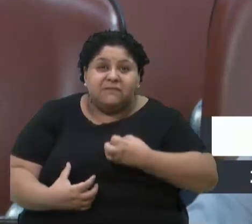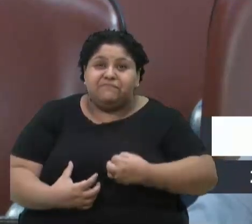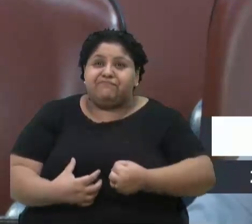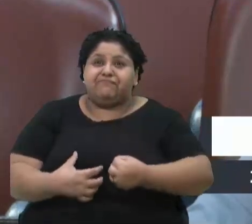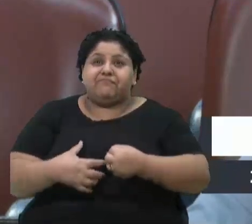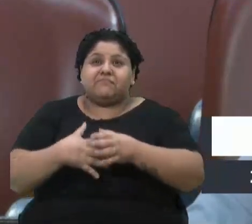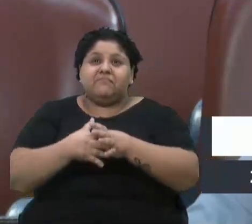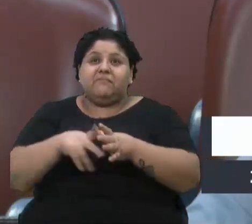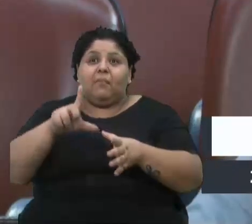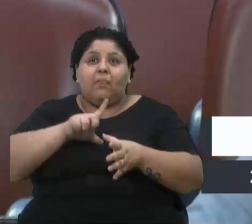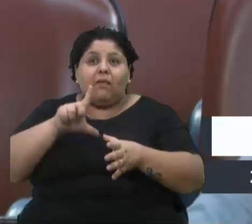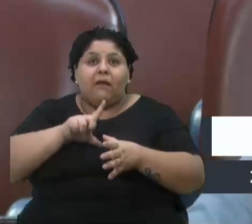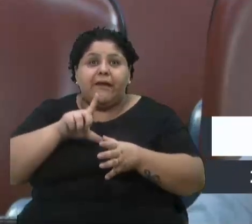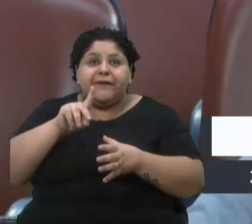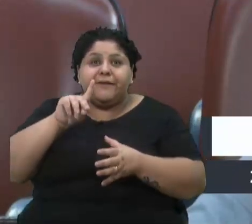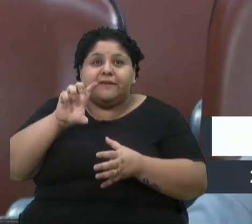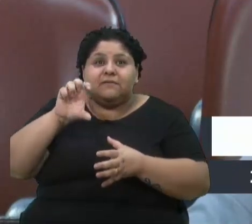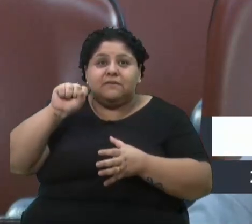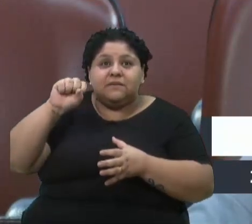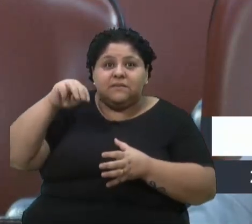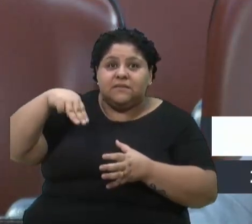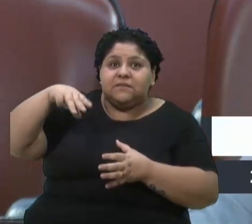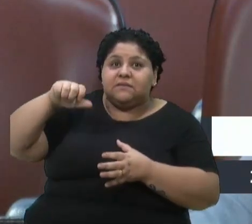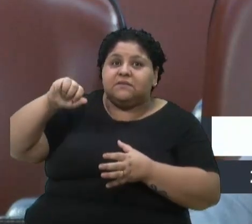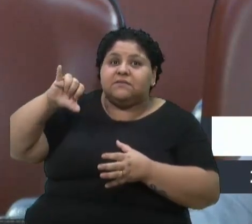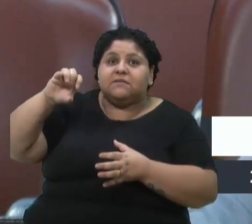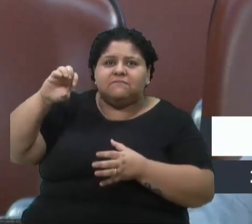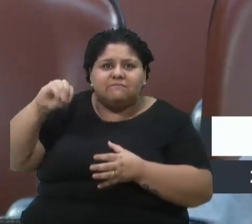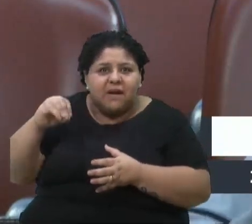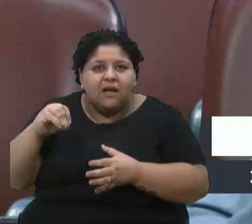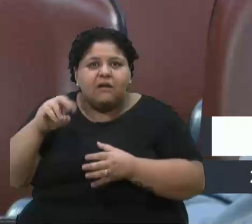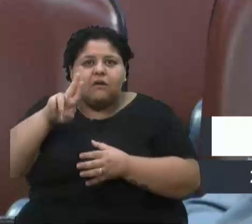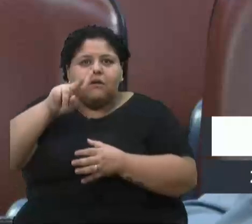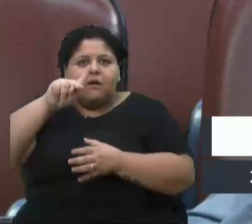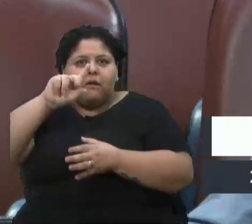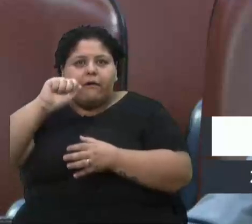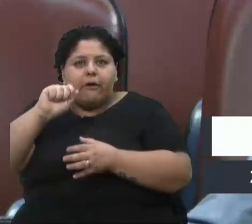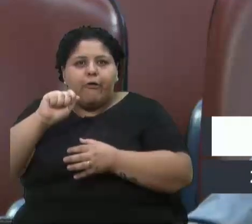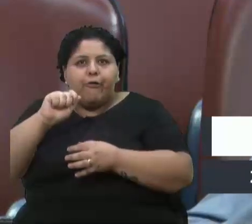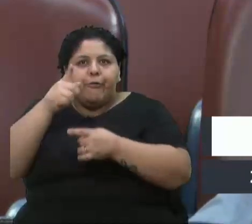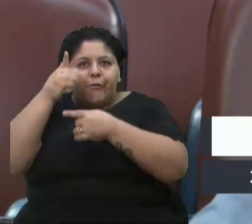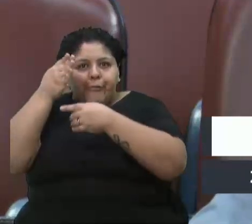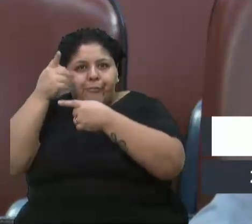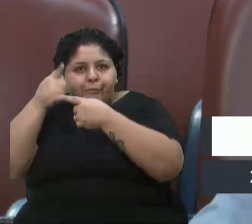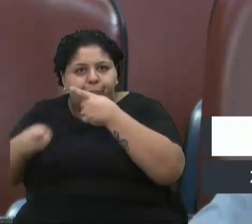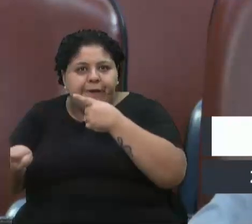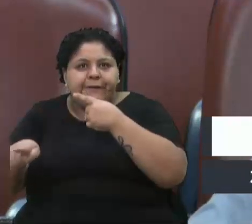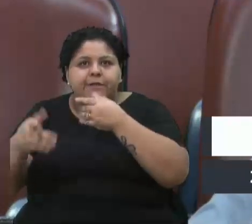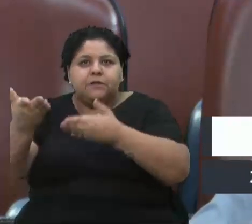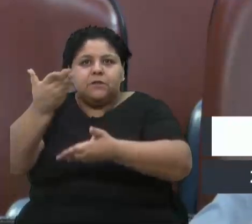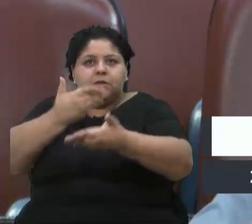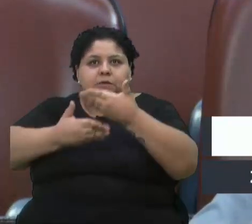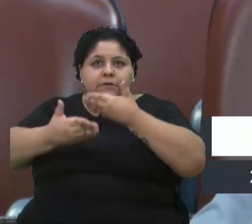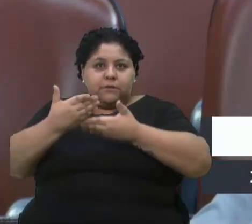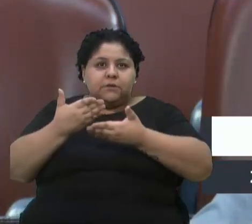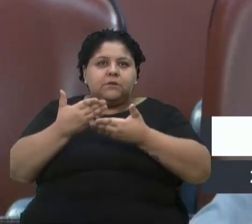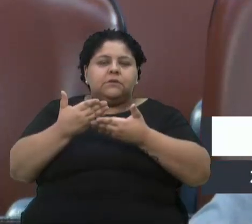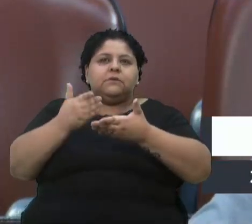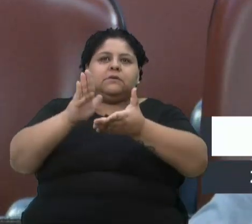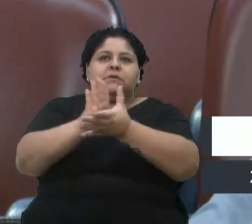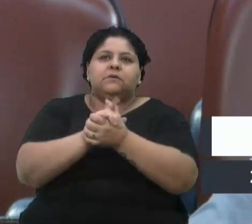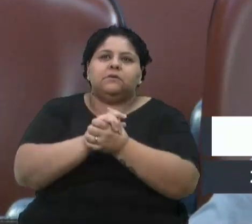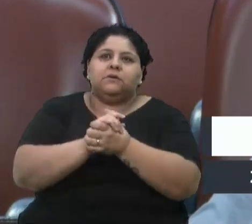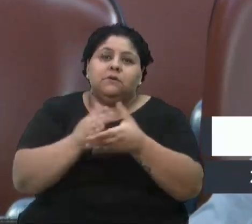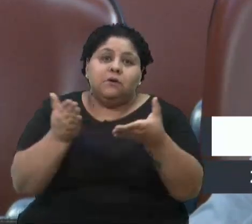convulsionam, aí ainda a UPA nega atendimento. Então, para dar uma moralzinha assim para a secretária, que ela fez uma cartinha dizendo que eu estava mentindo,